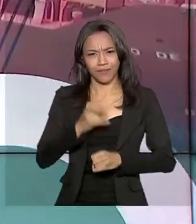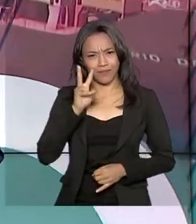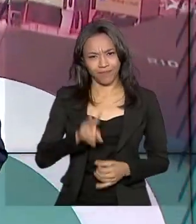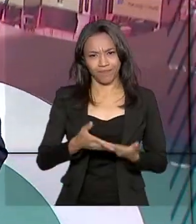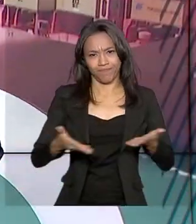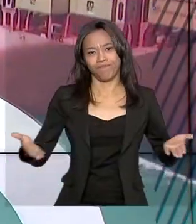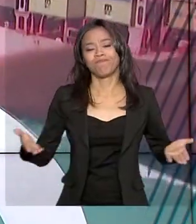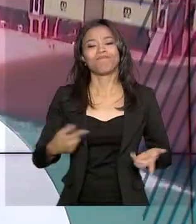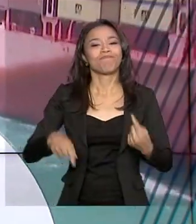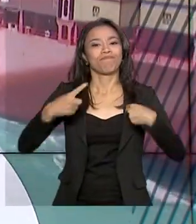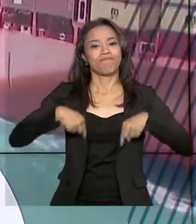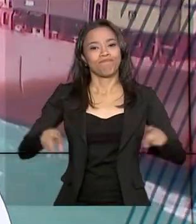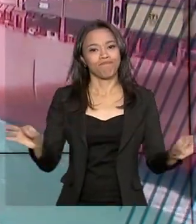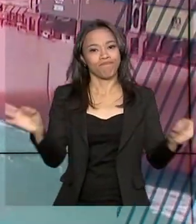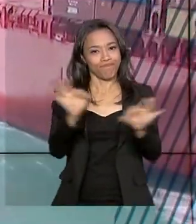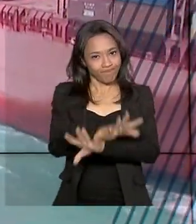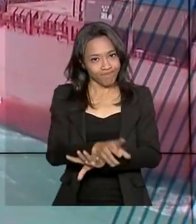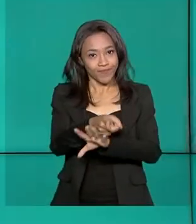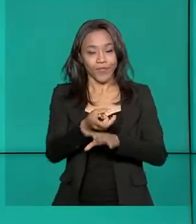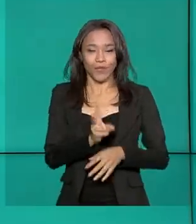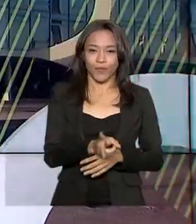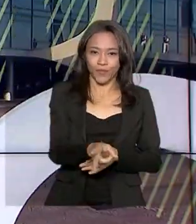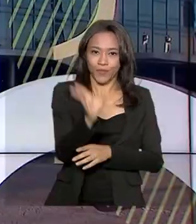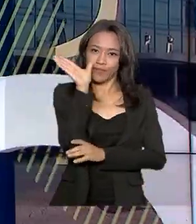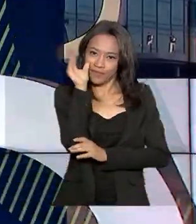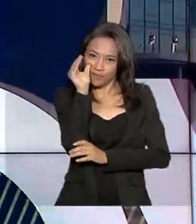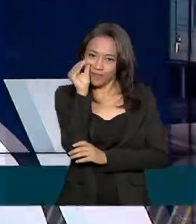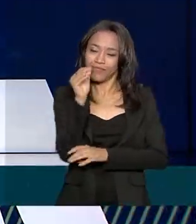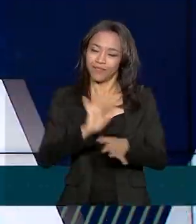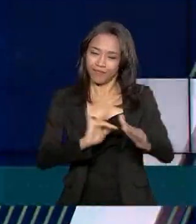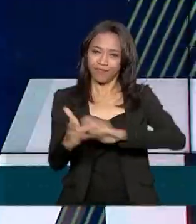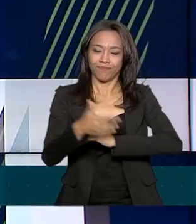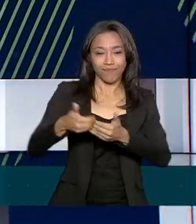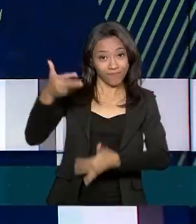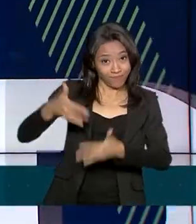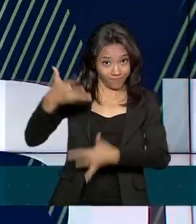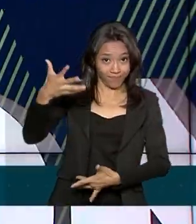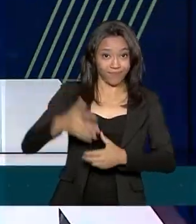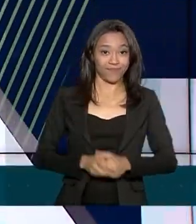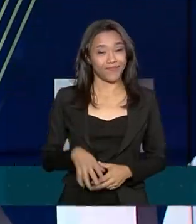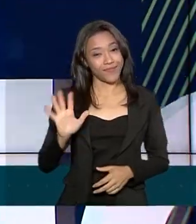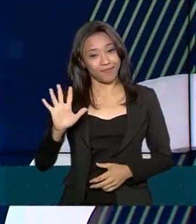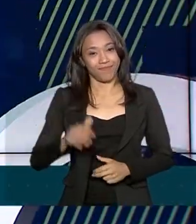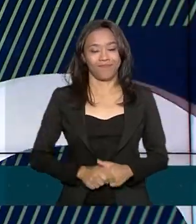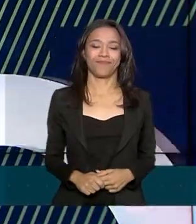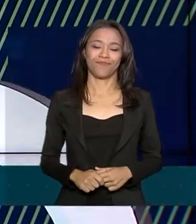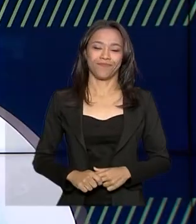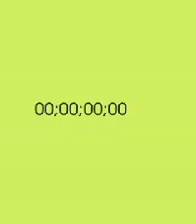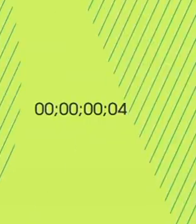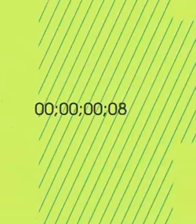O governo agora fica por aqui. Continue nos acompanhando também pelas redes sociais. Até mais!